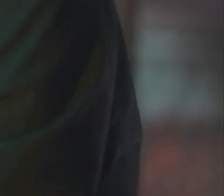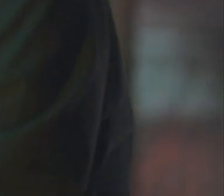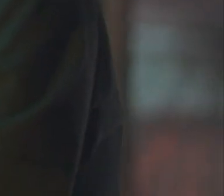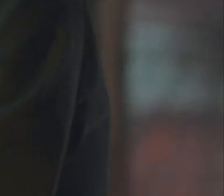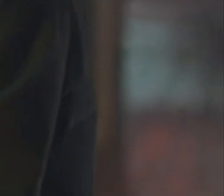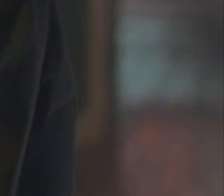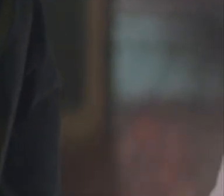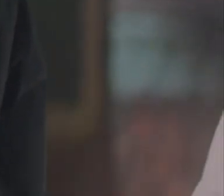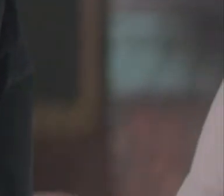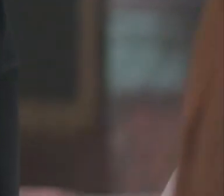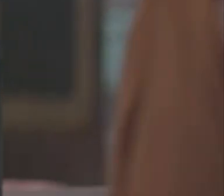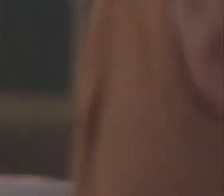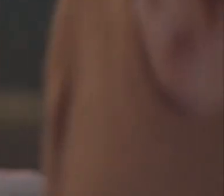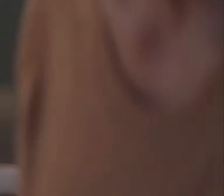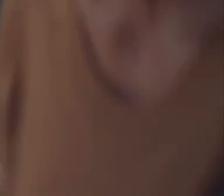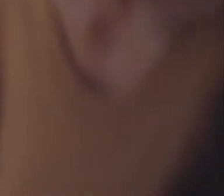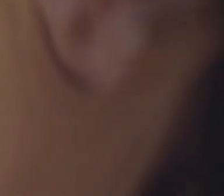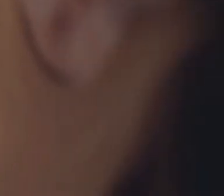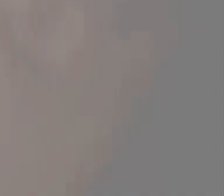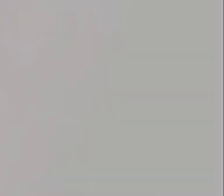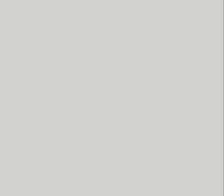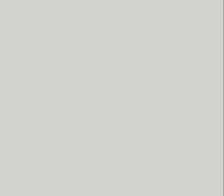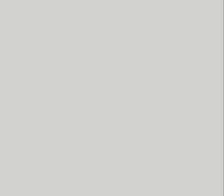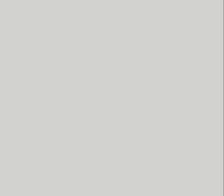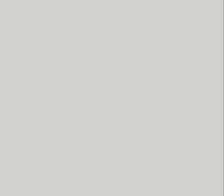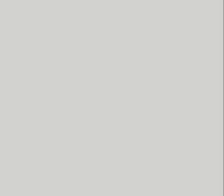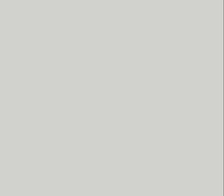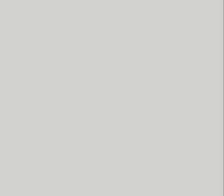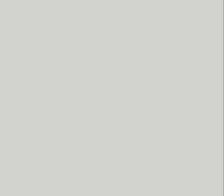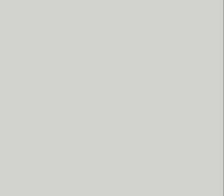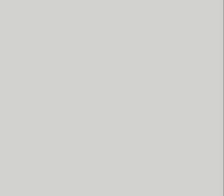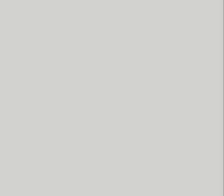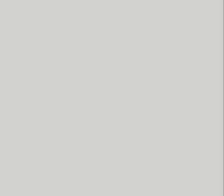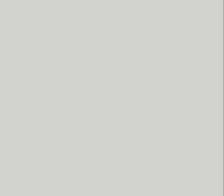Jornal da Cultura Apoio Agora Investir transforma incertezas em planos. Invista com a gente.